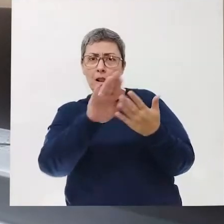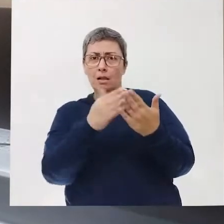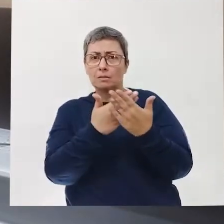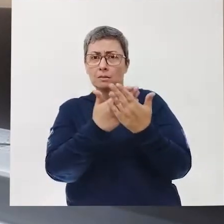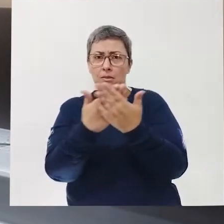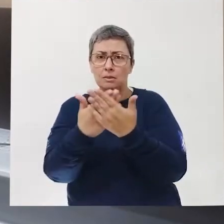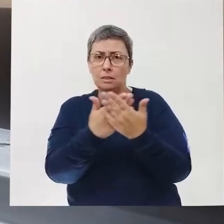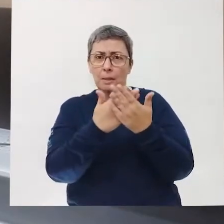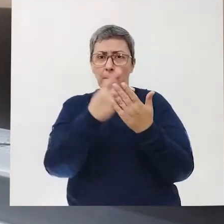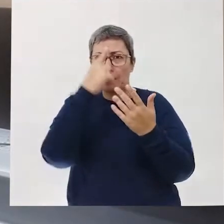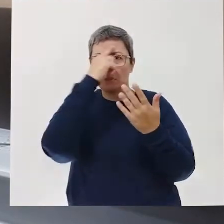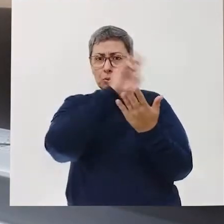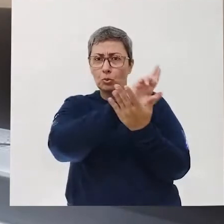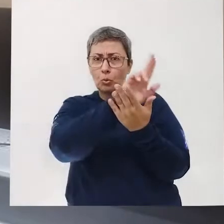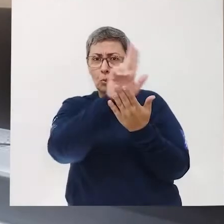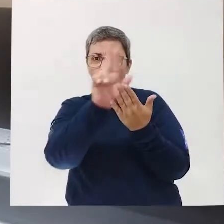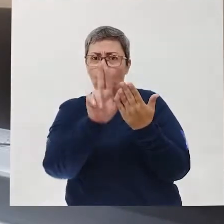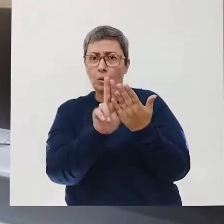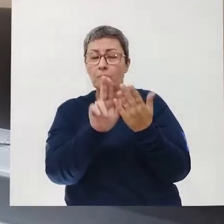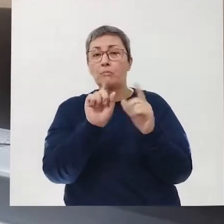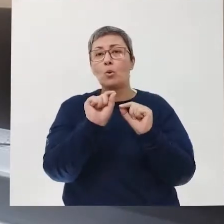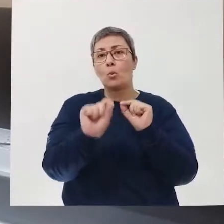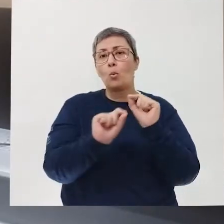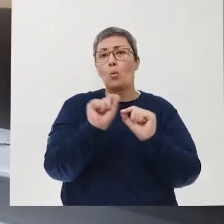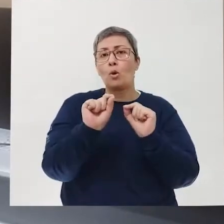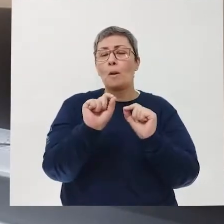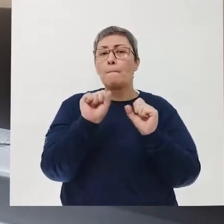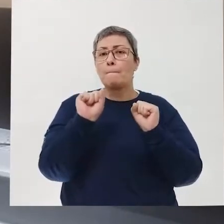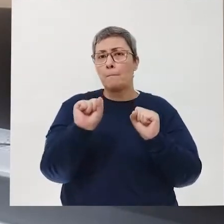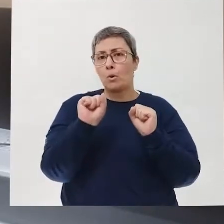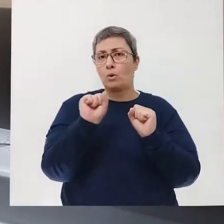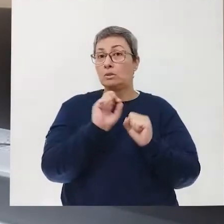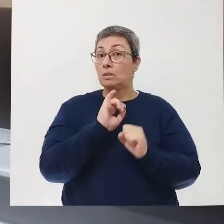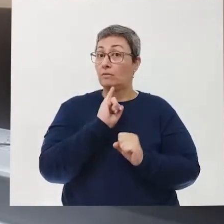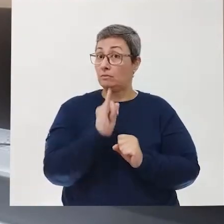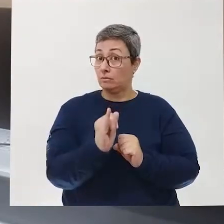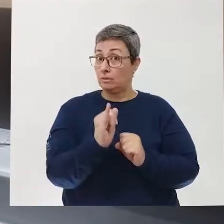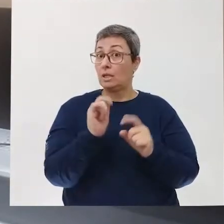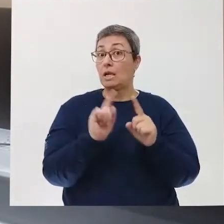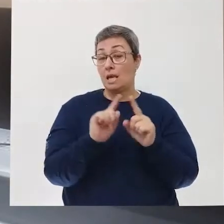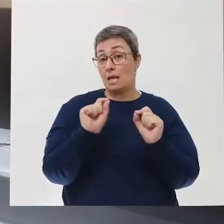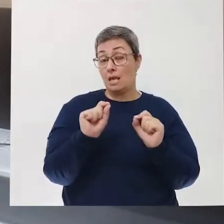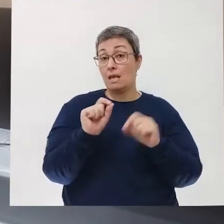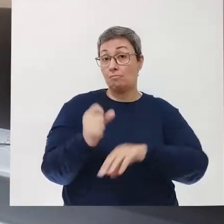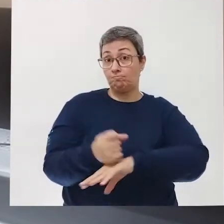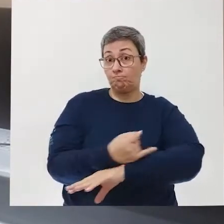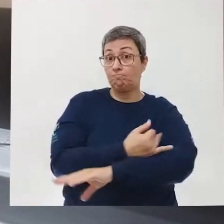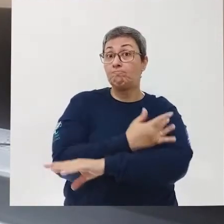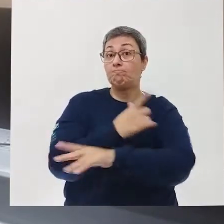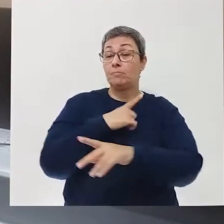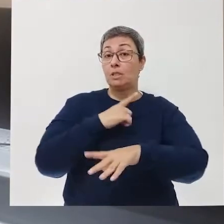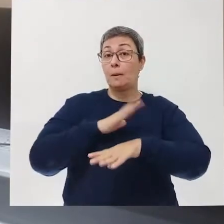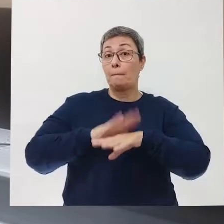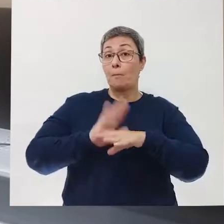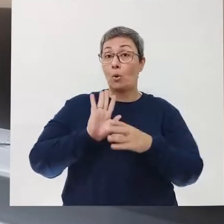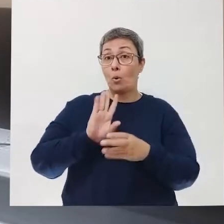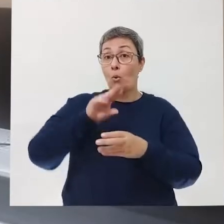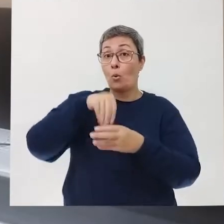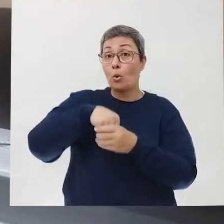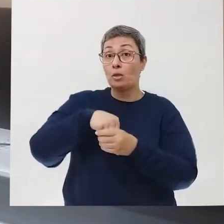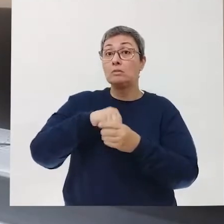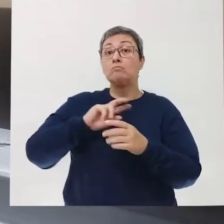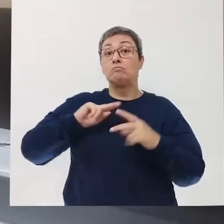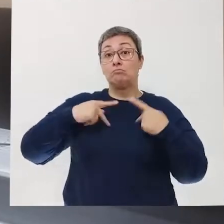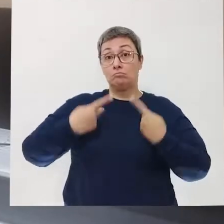estudos, vários pensamentos, né? O que nós podemos afirmar é que as emoções, elas fazem parte dos